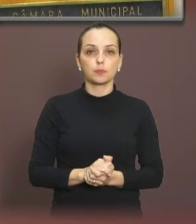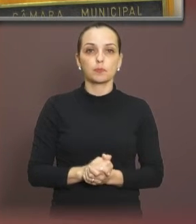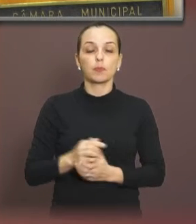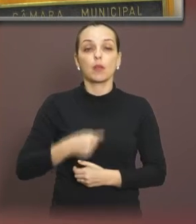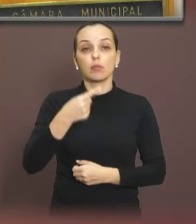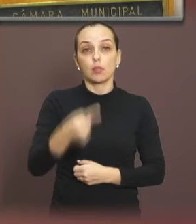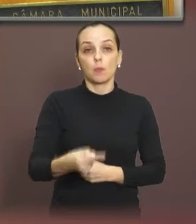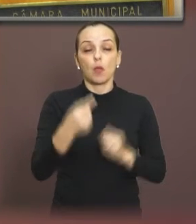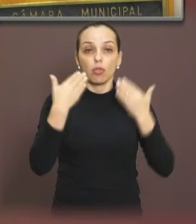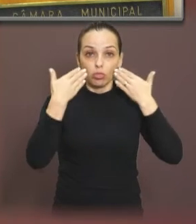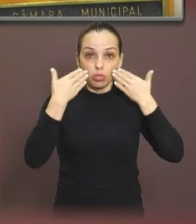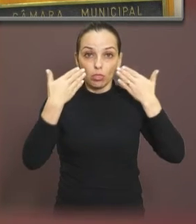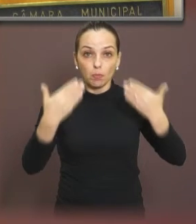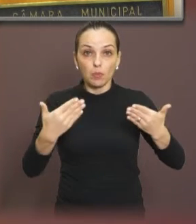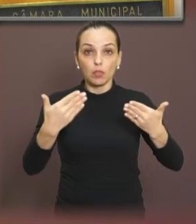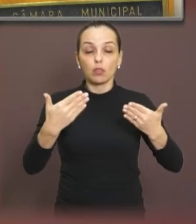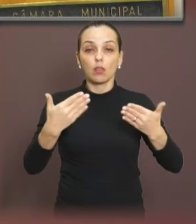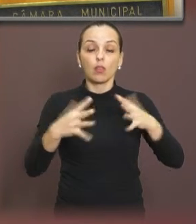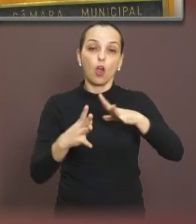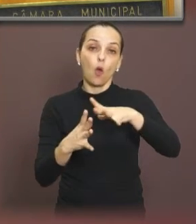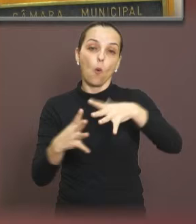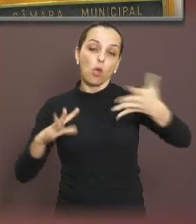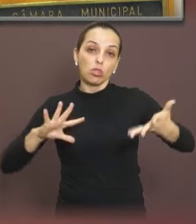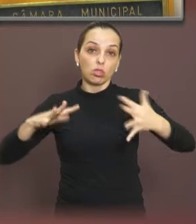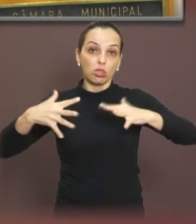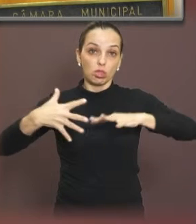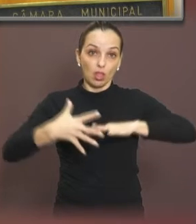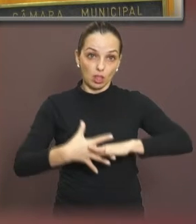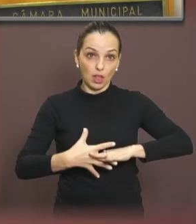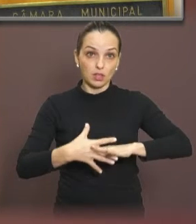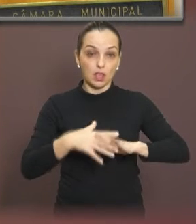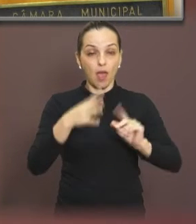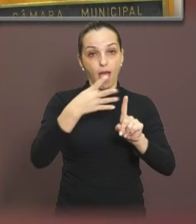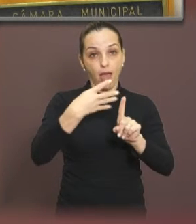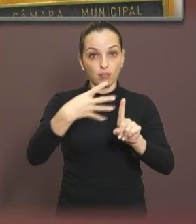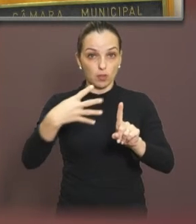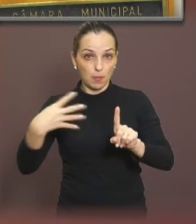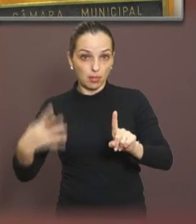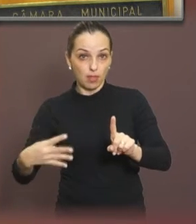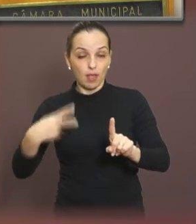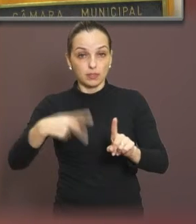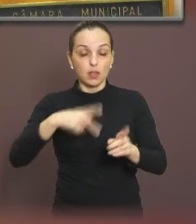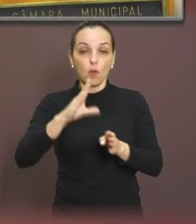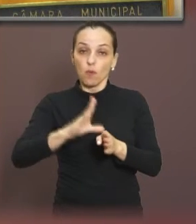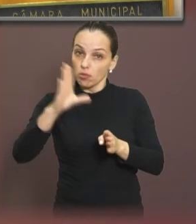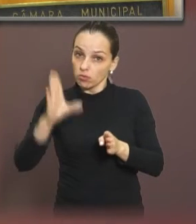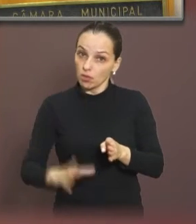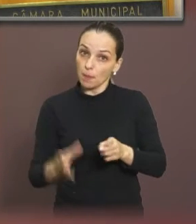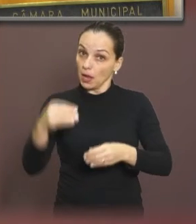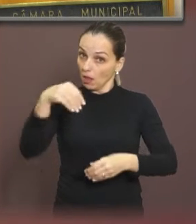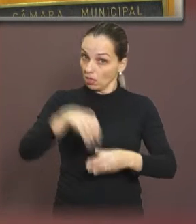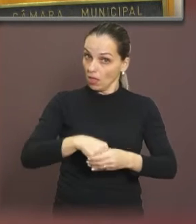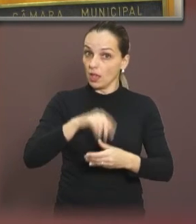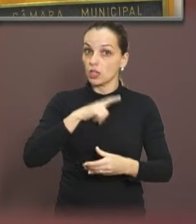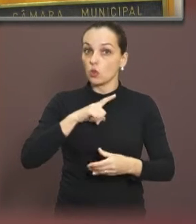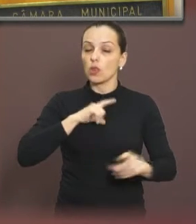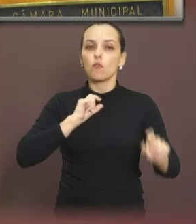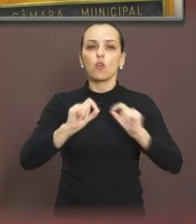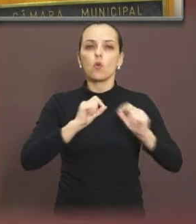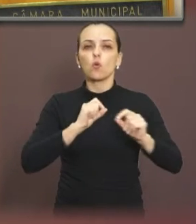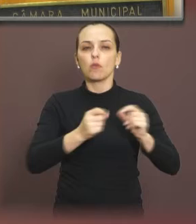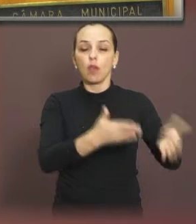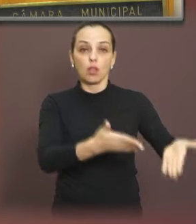favor. Também tivemos aqui, no Saguão da Câmara Municipal, a Exposição Cidadania LGBT. Vocês vão ver na próxima foto. Nós